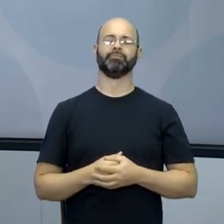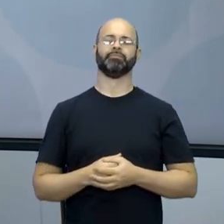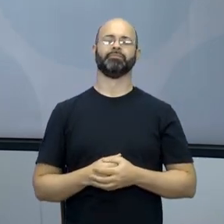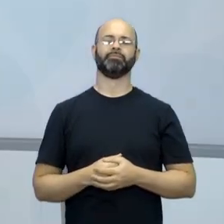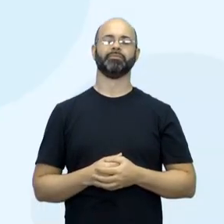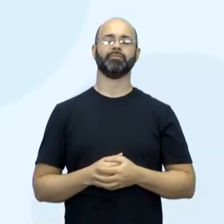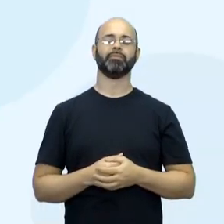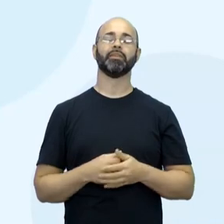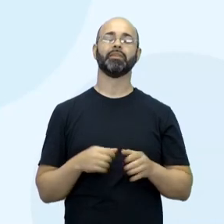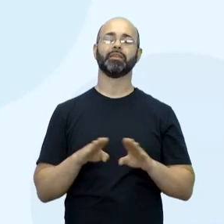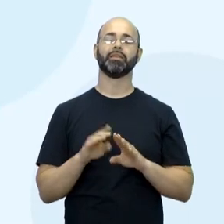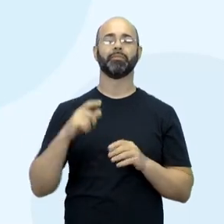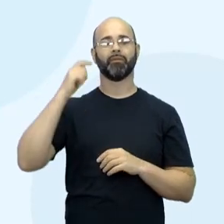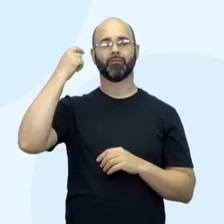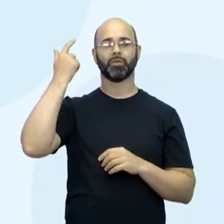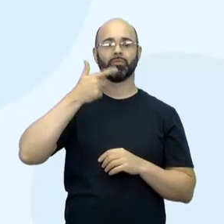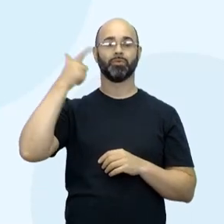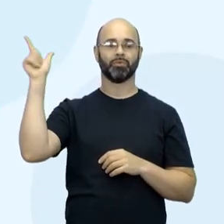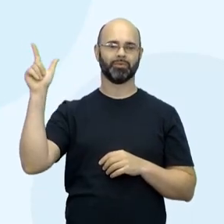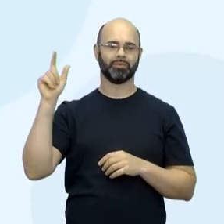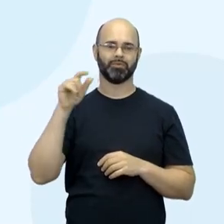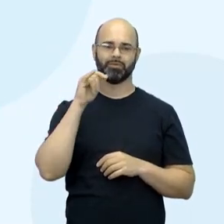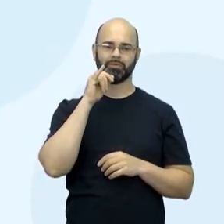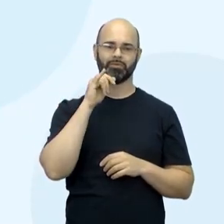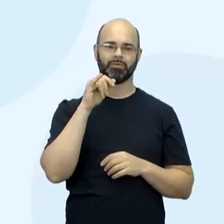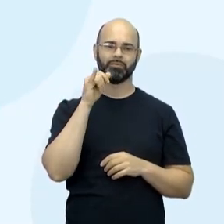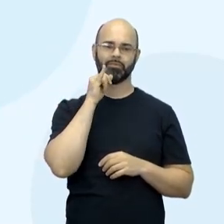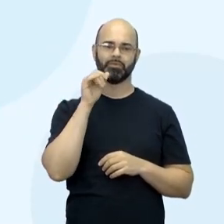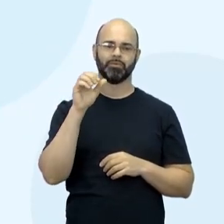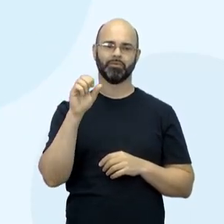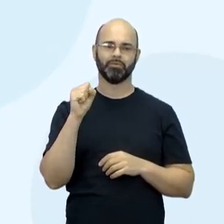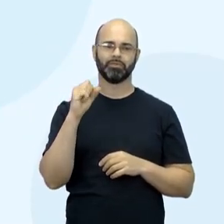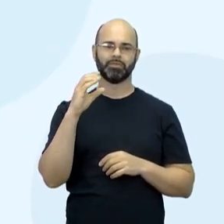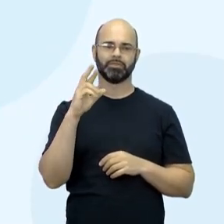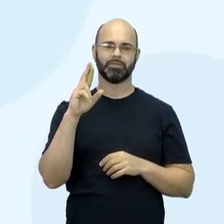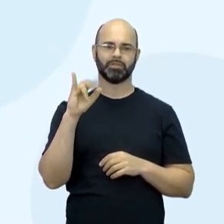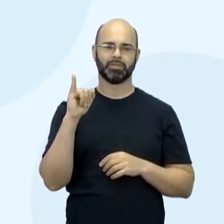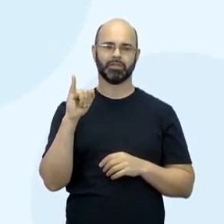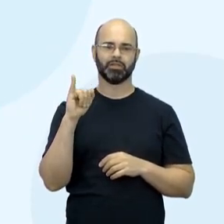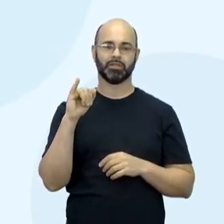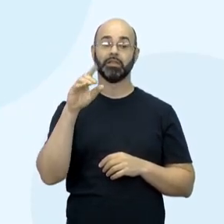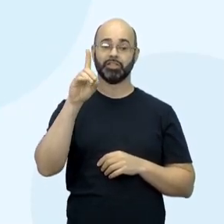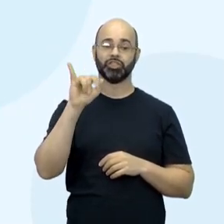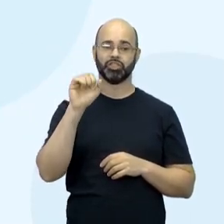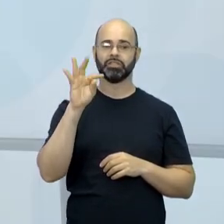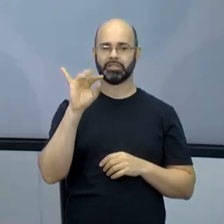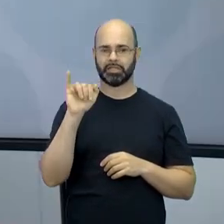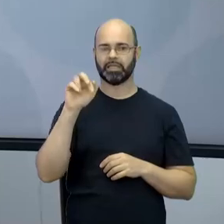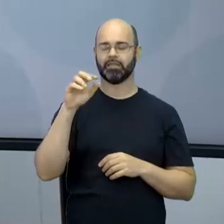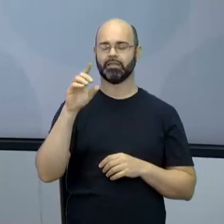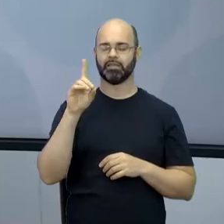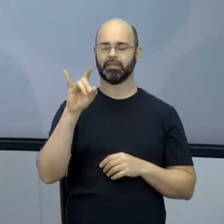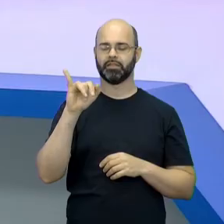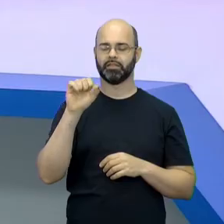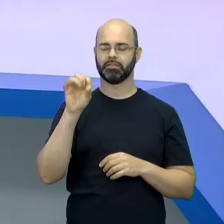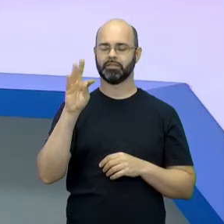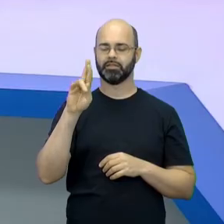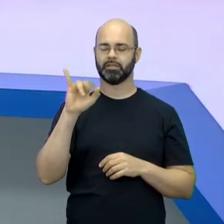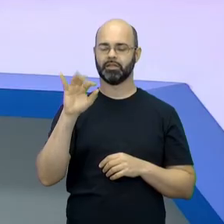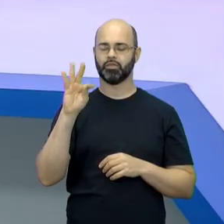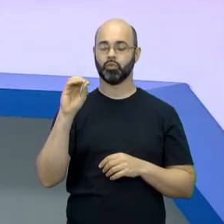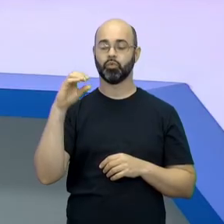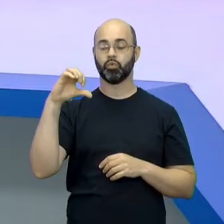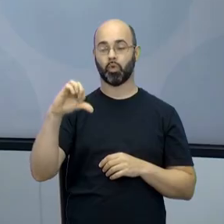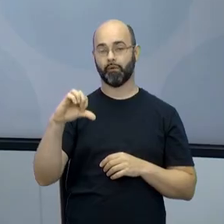Ao mesmo tempo, temos outros filmes como o Distrito 9, que é um debate importante. Você joga esse filme, Distrito 9? Distrito 9 eu não